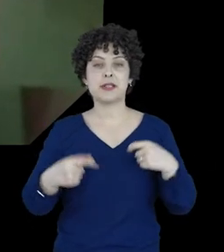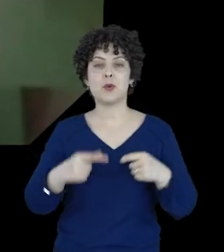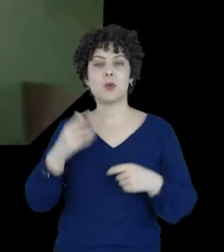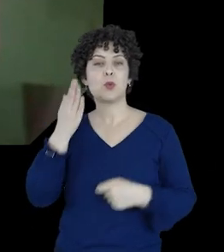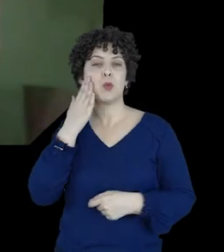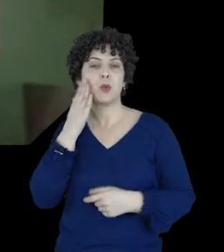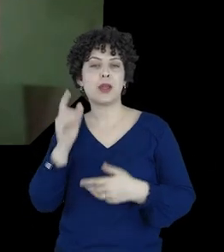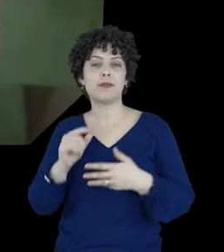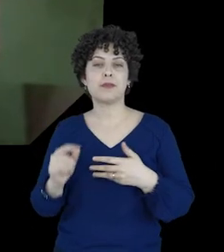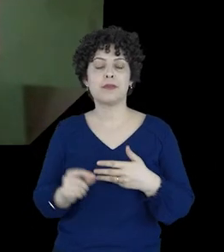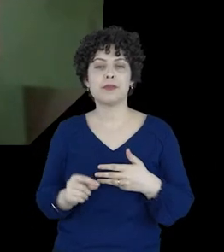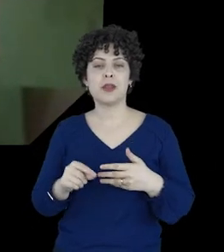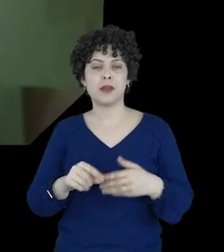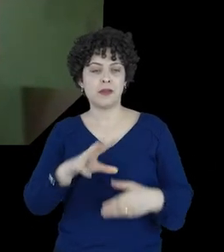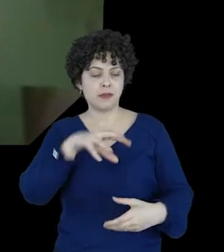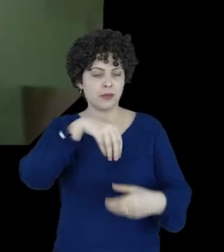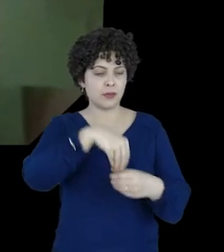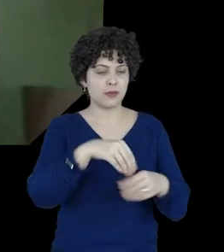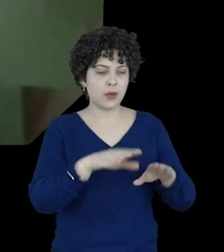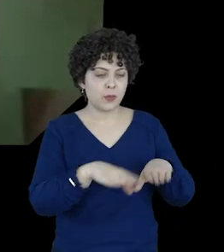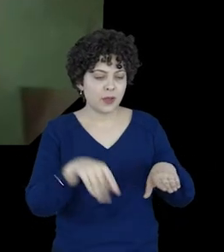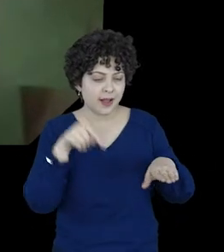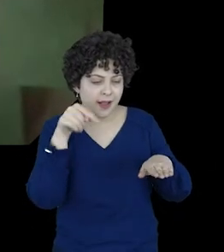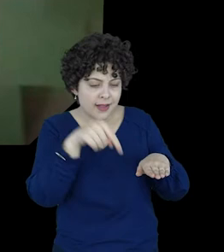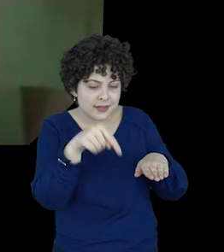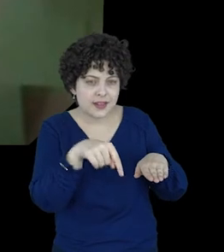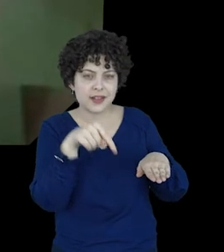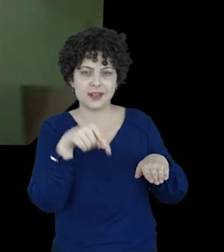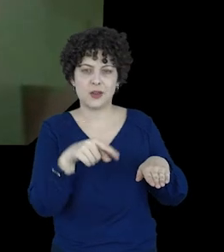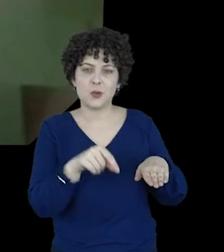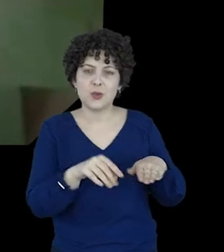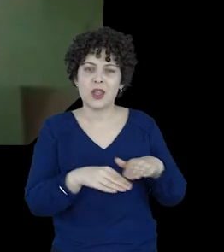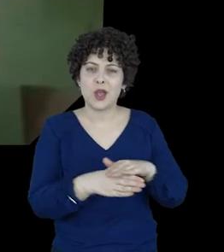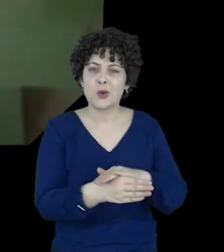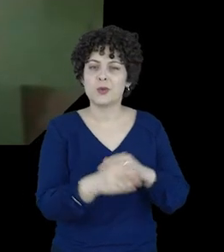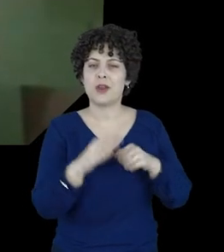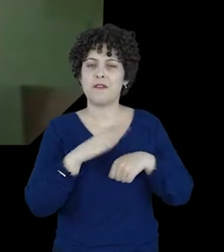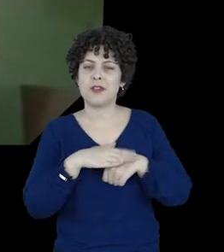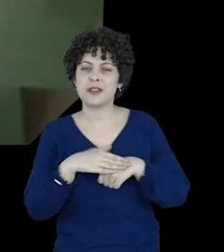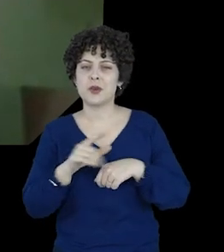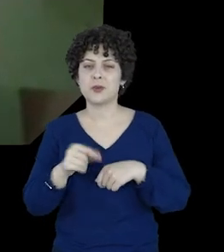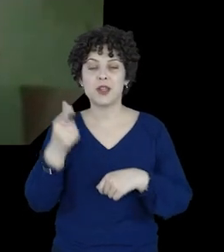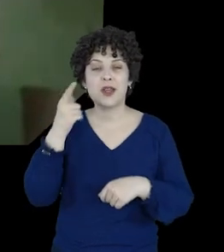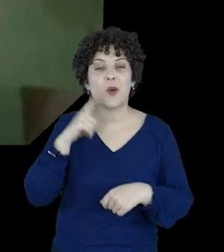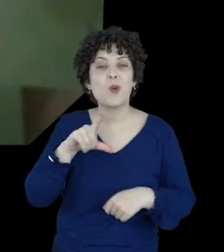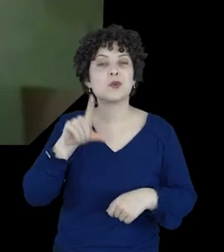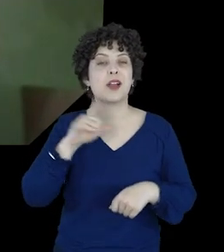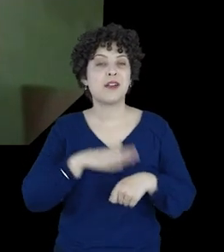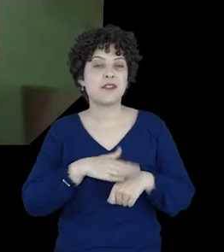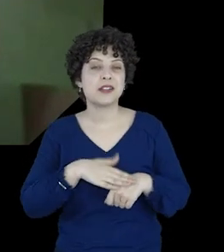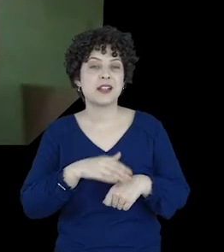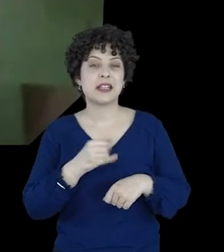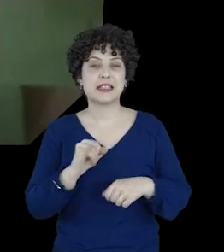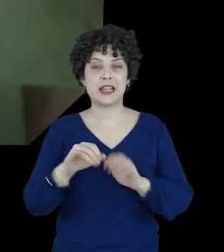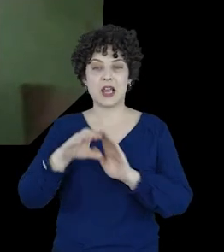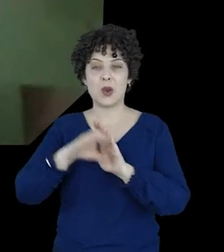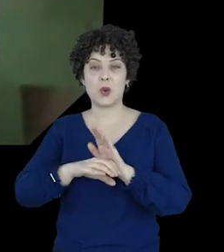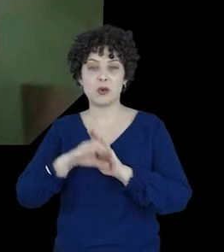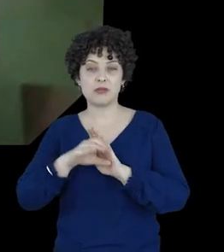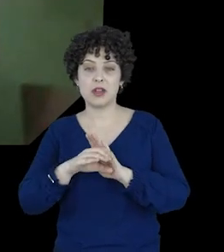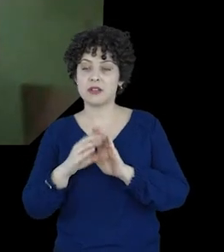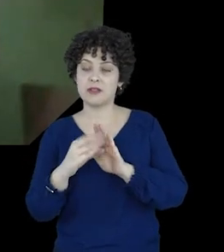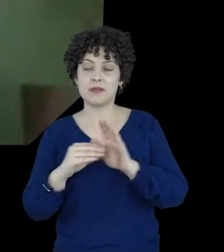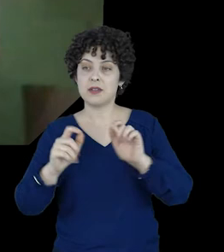precisamos levar em conta questões como as crianças em si, o que costumam fazer e o que conseguem fazer se esses